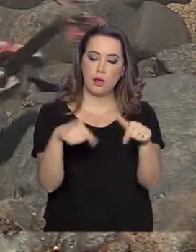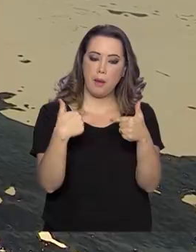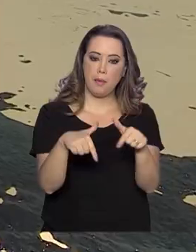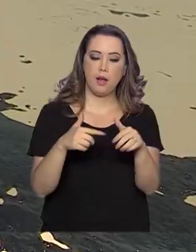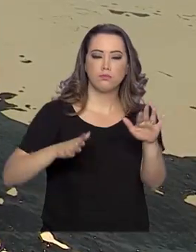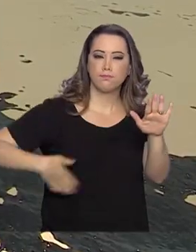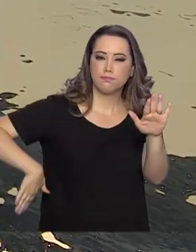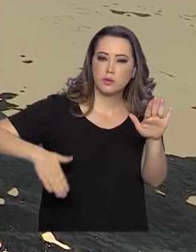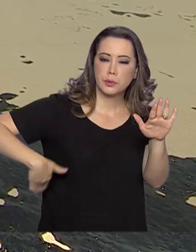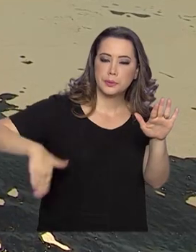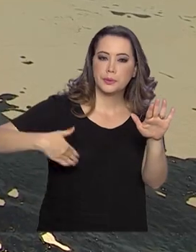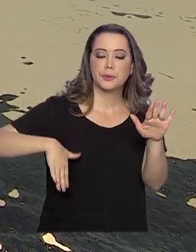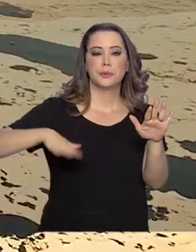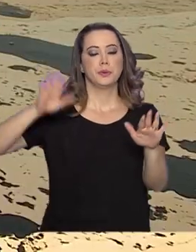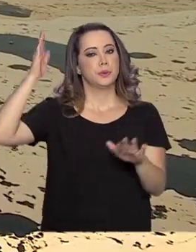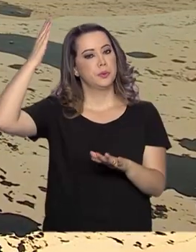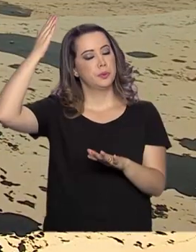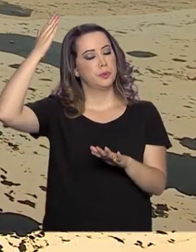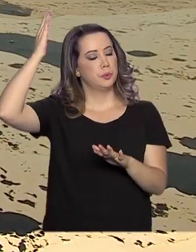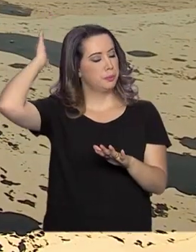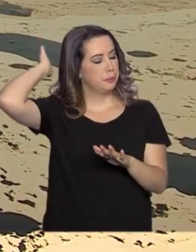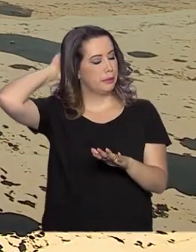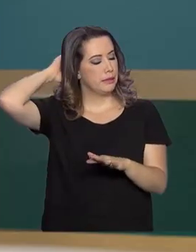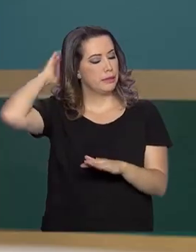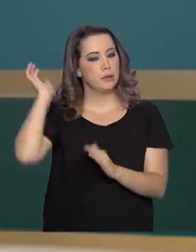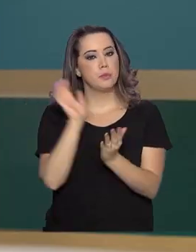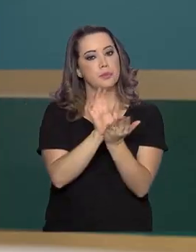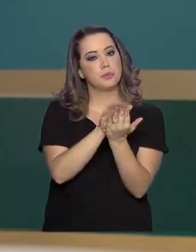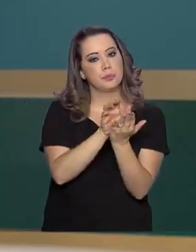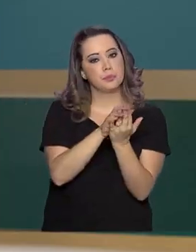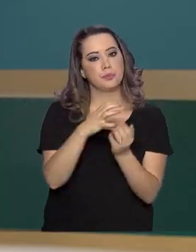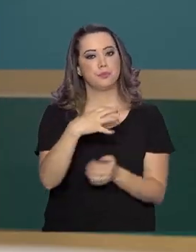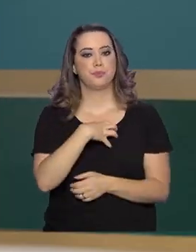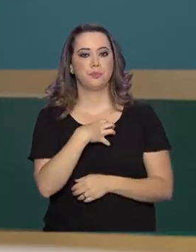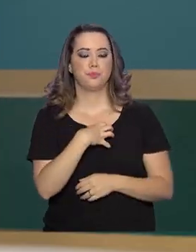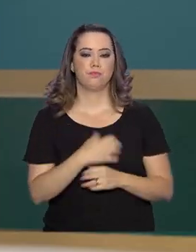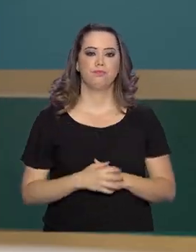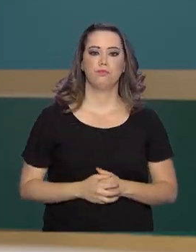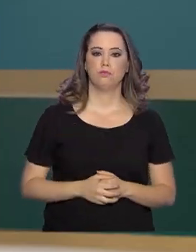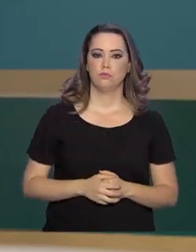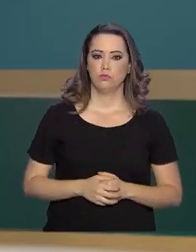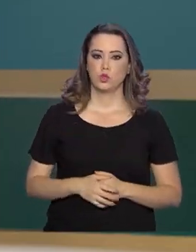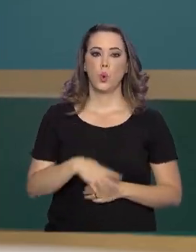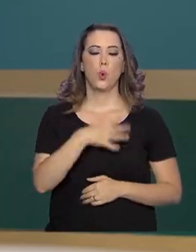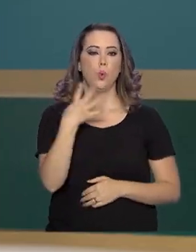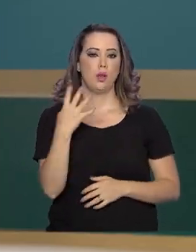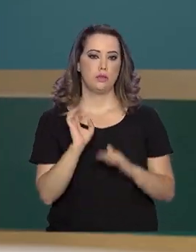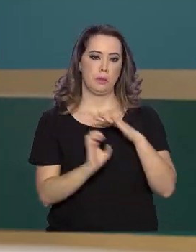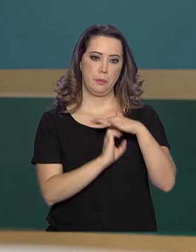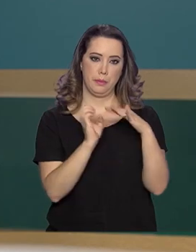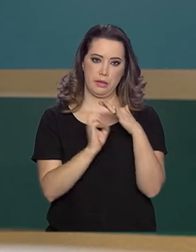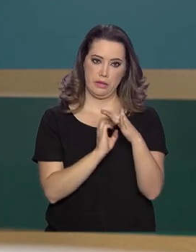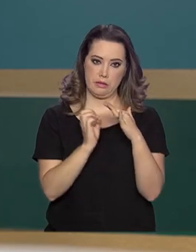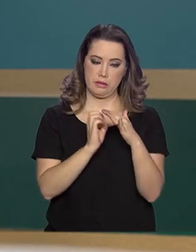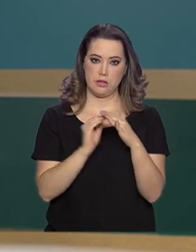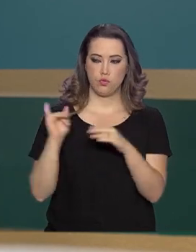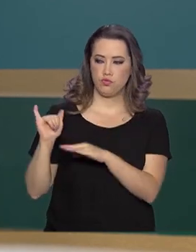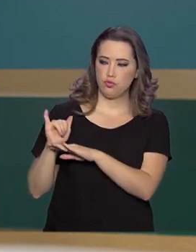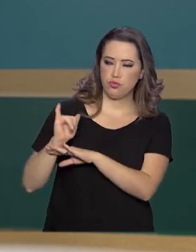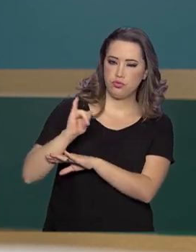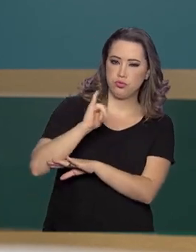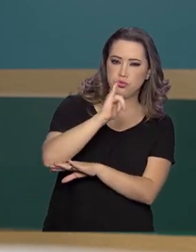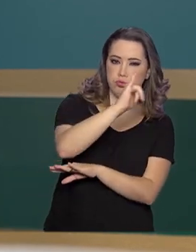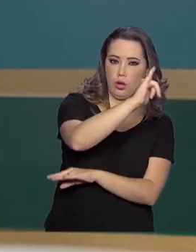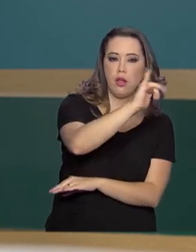litoral dos estados do Pará, Pernambuco e Bahia. Quatro empresas aéreas de baixo custo já estão autorizadas a